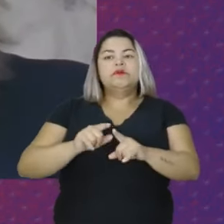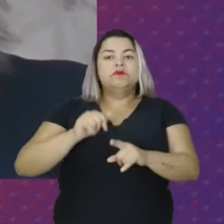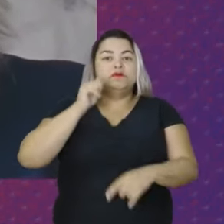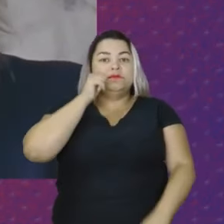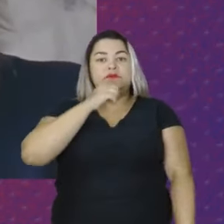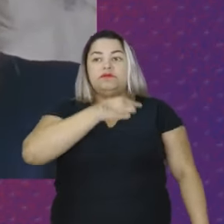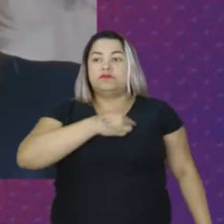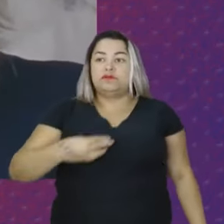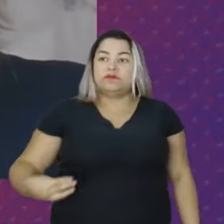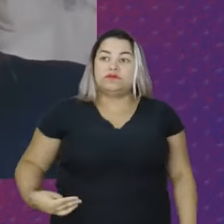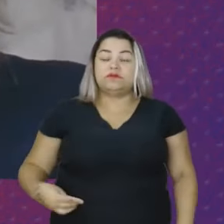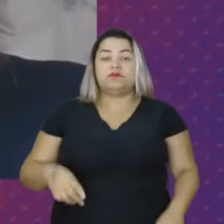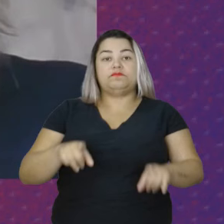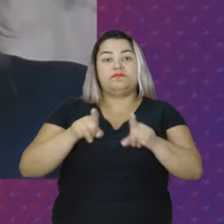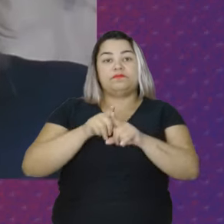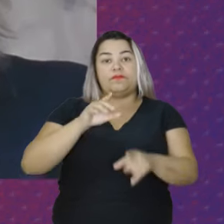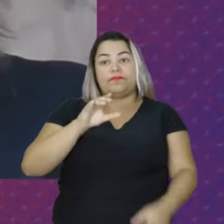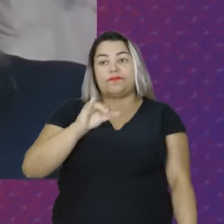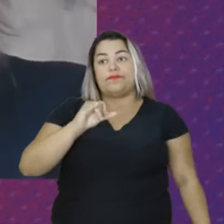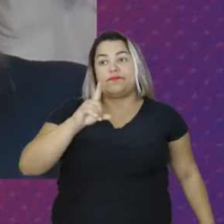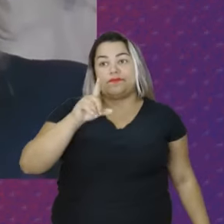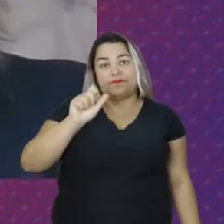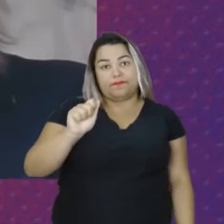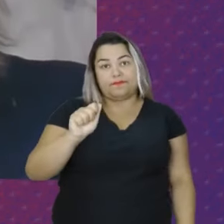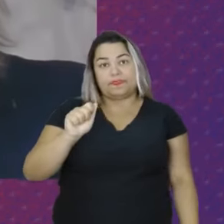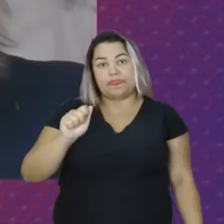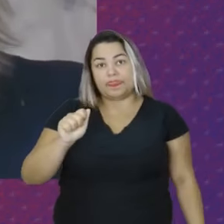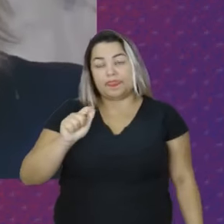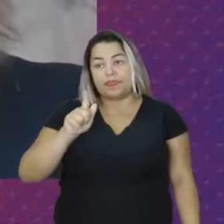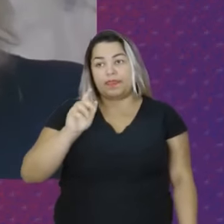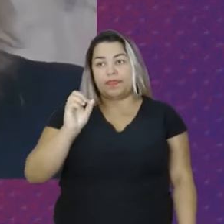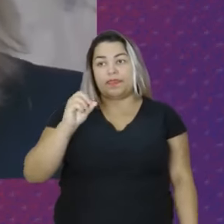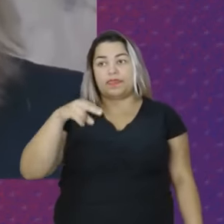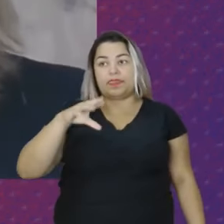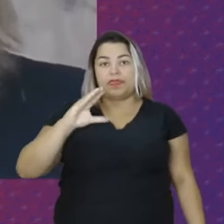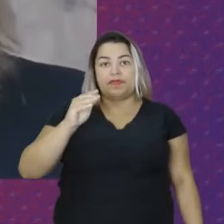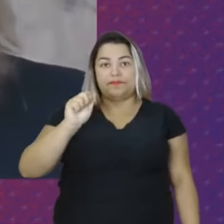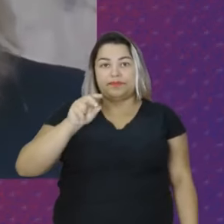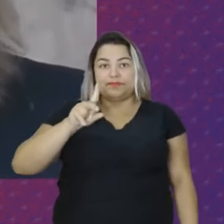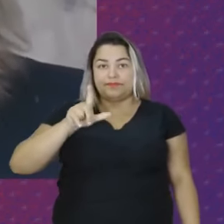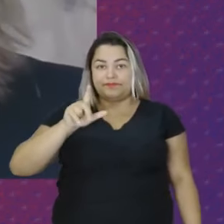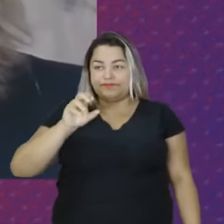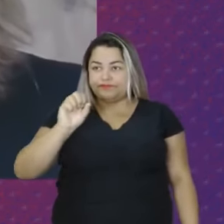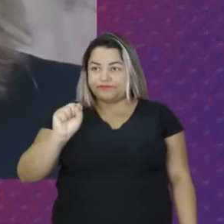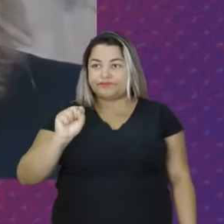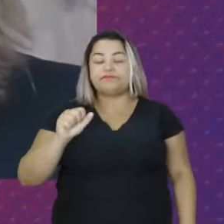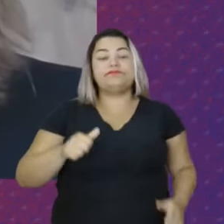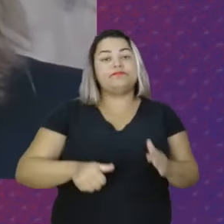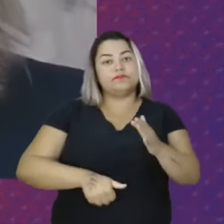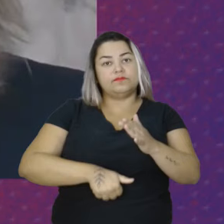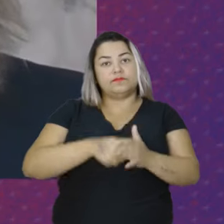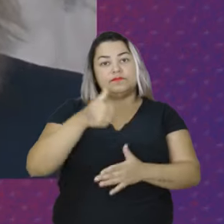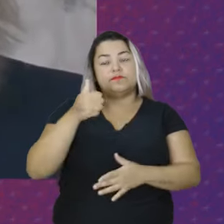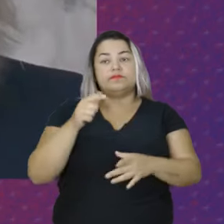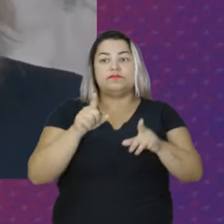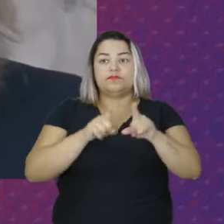Cida Gonçalves, conduzido pela ministra Cida Gonçalves Bom, primeiro a